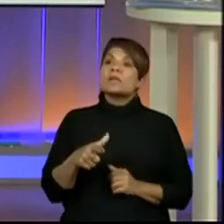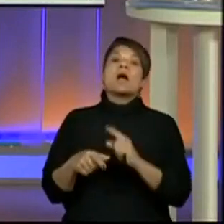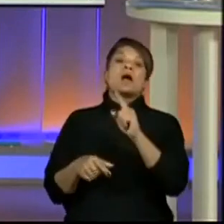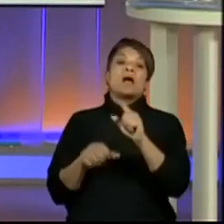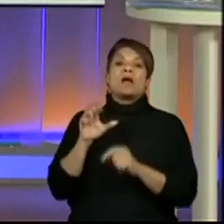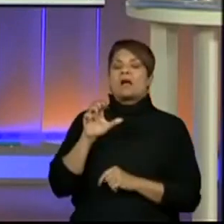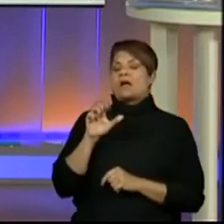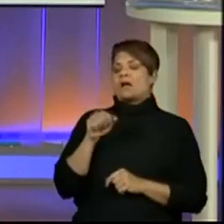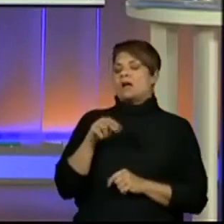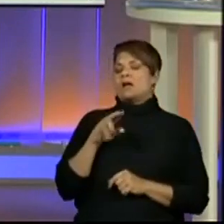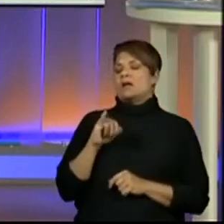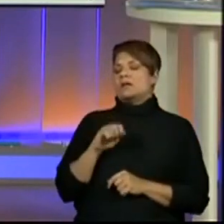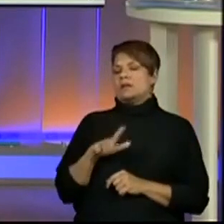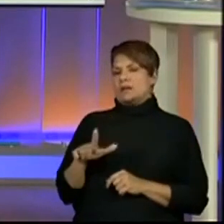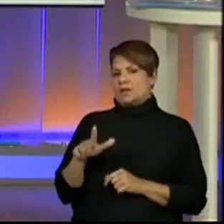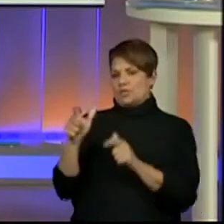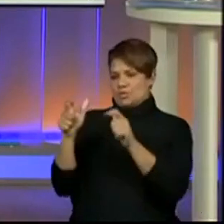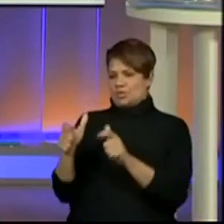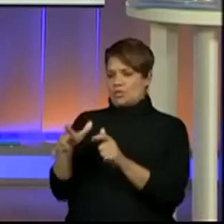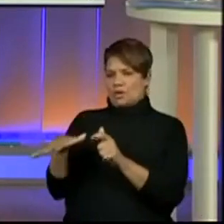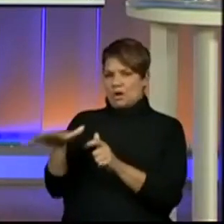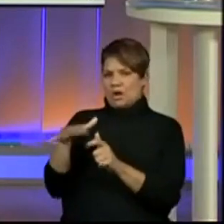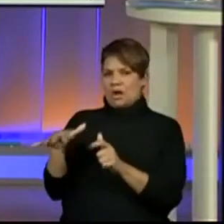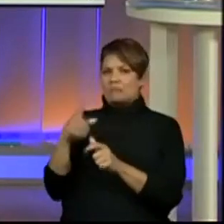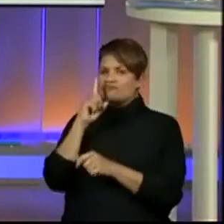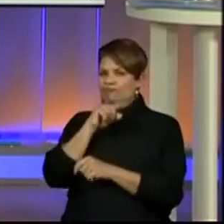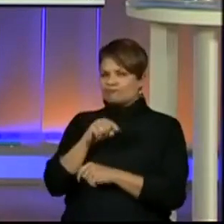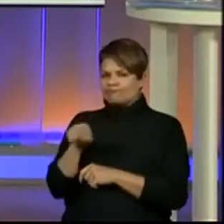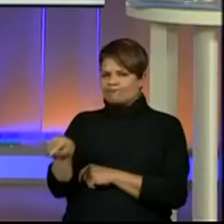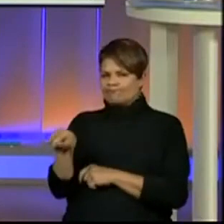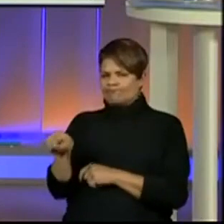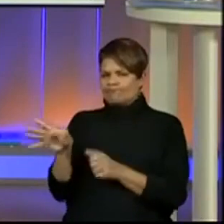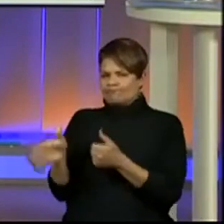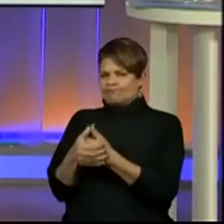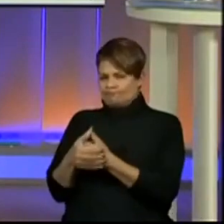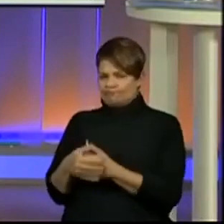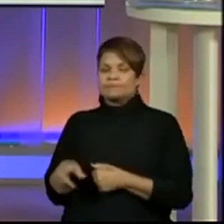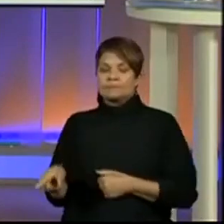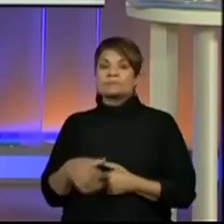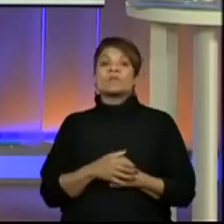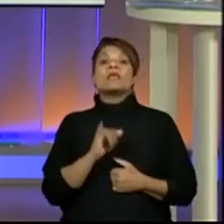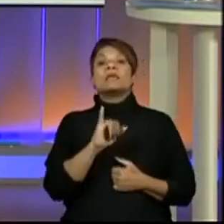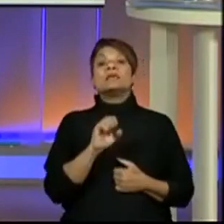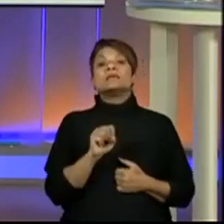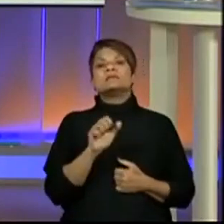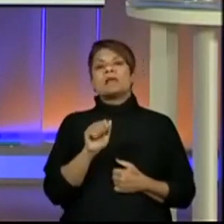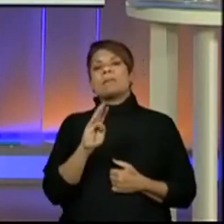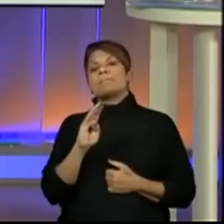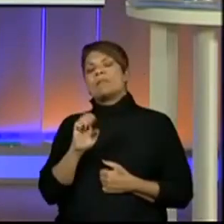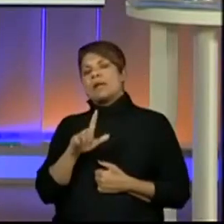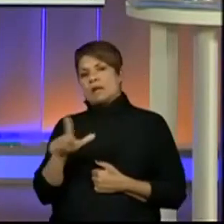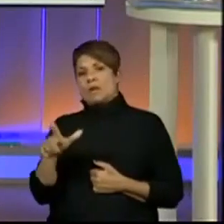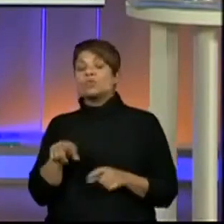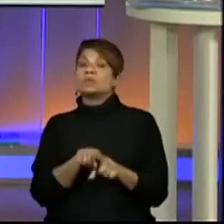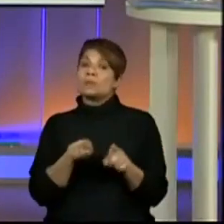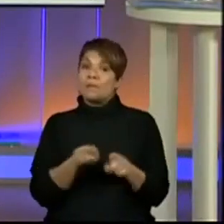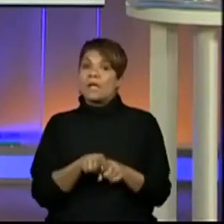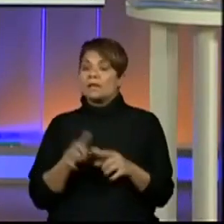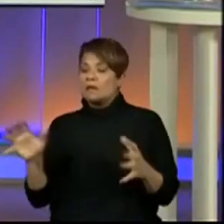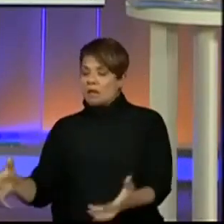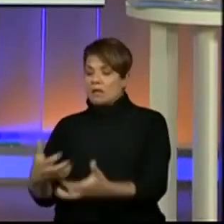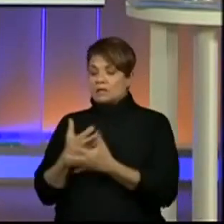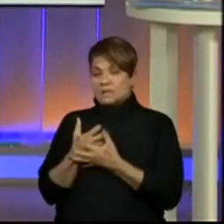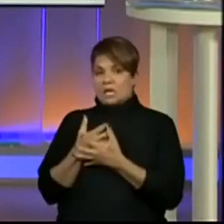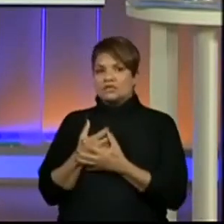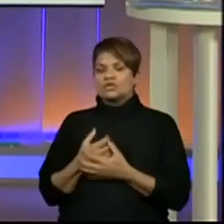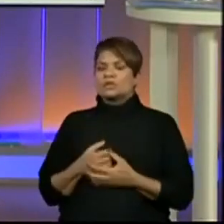canil clandestino. Muito bom, Maria Luíza. Isabel colocou sobre o resgate de animais maltratados por